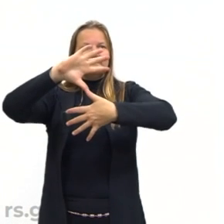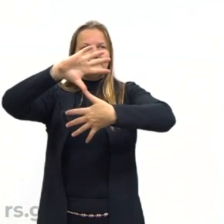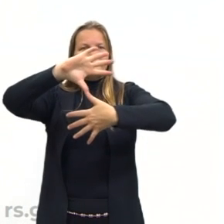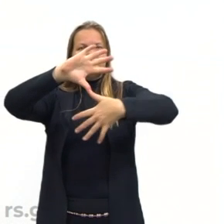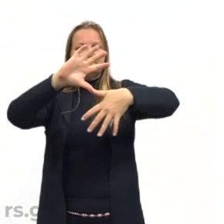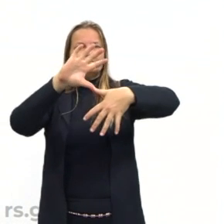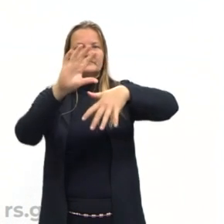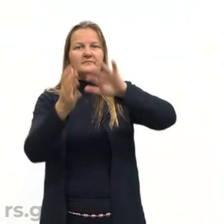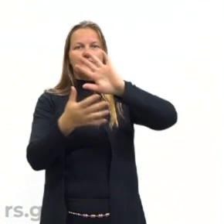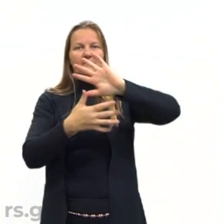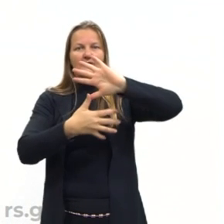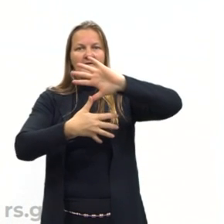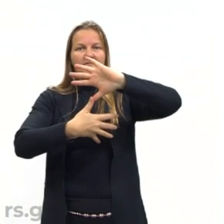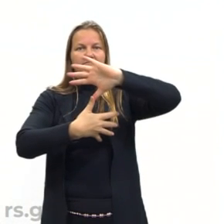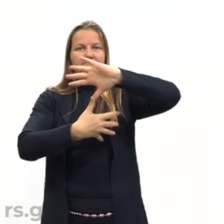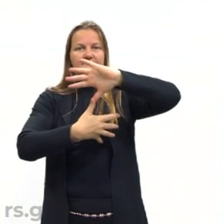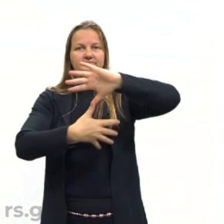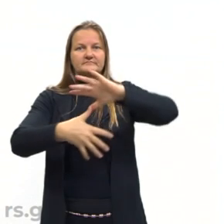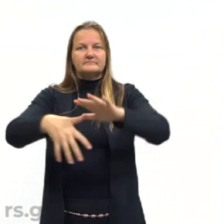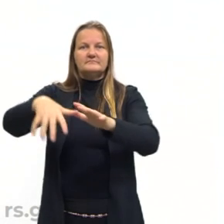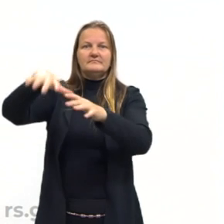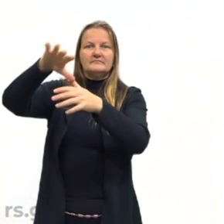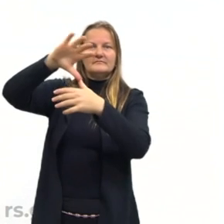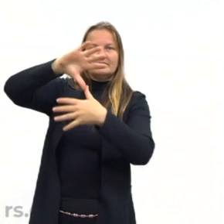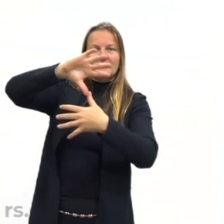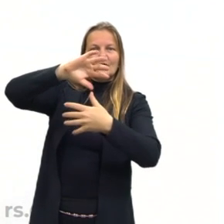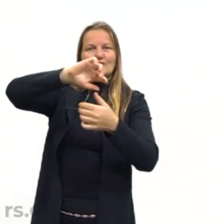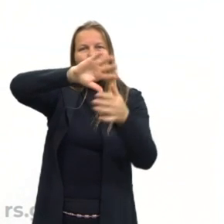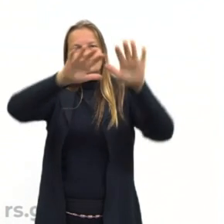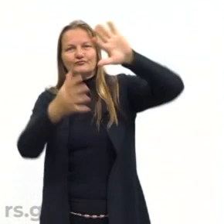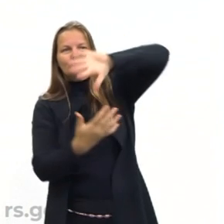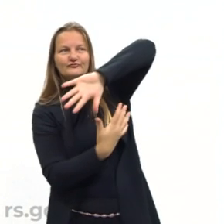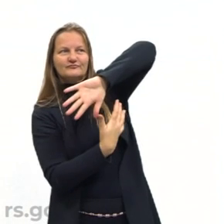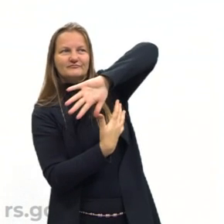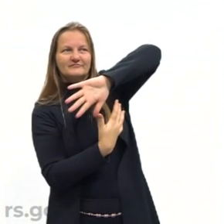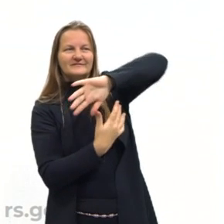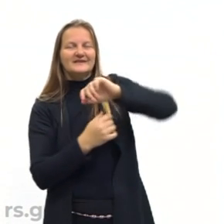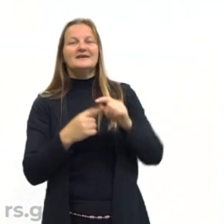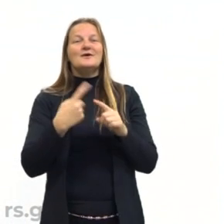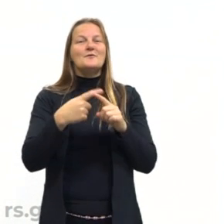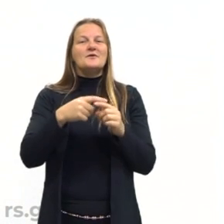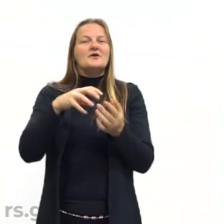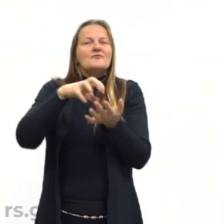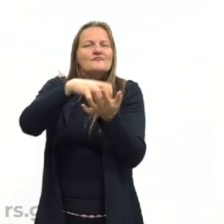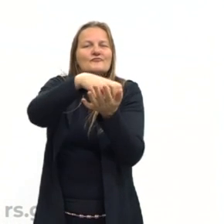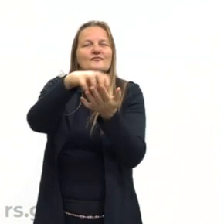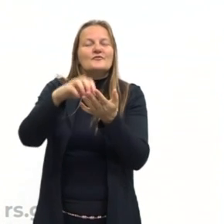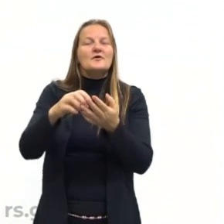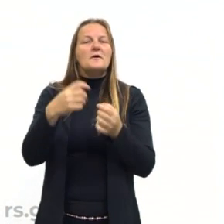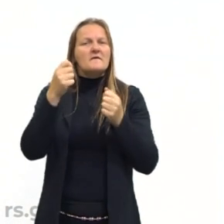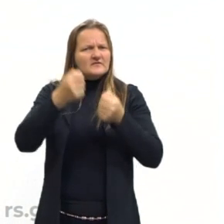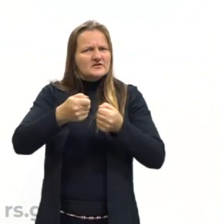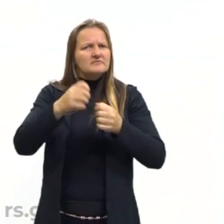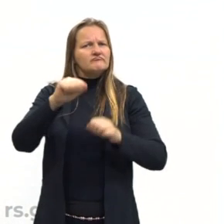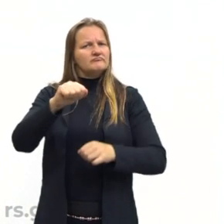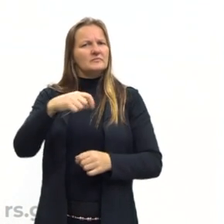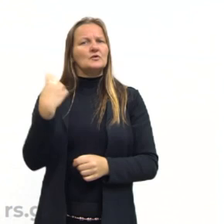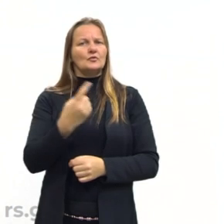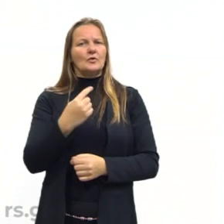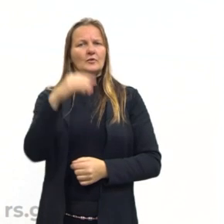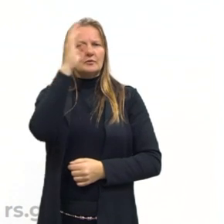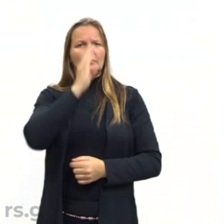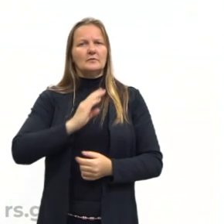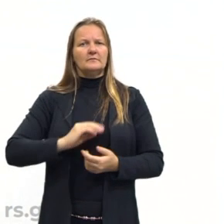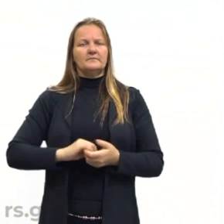descolonizar essa visão que a gente tem da América. Então, para a gente descolonizar, a gente precisa afirmar que sim, o Brasil